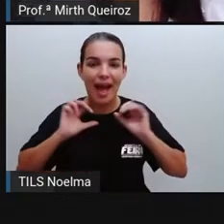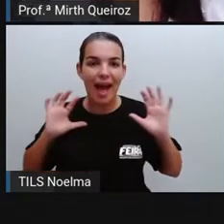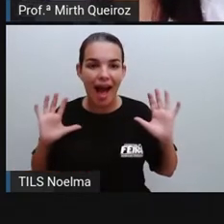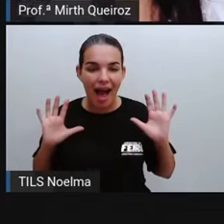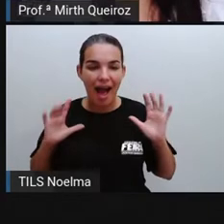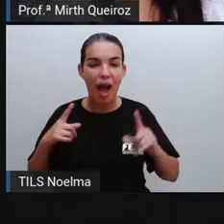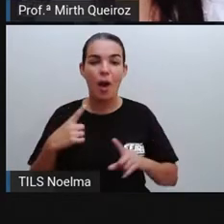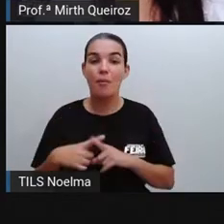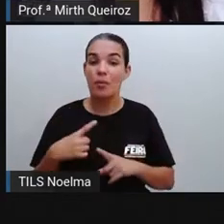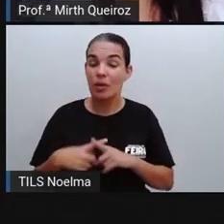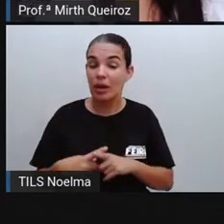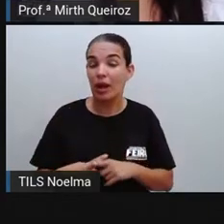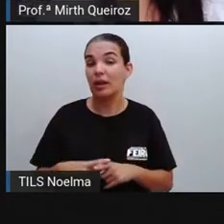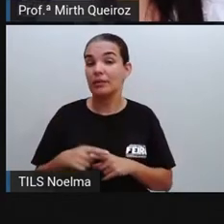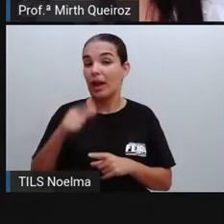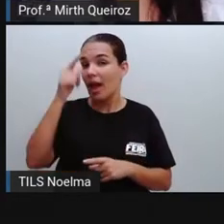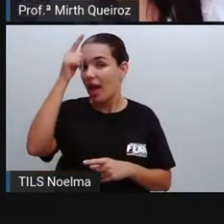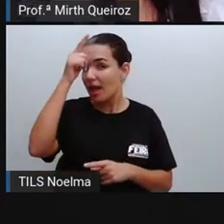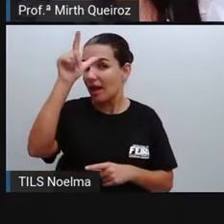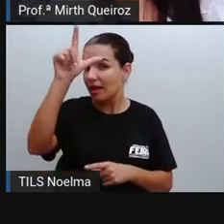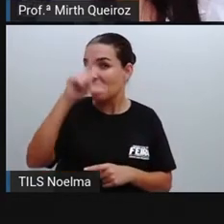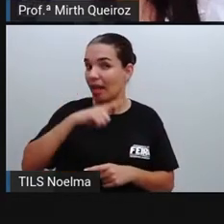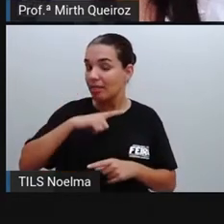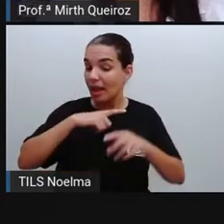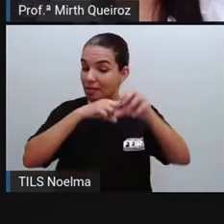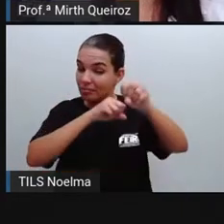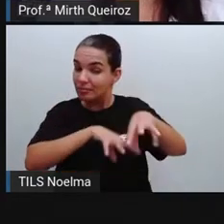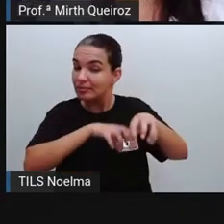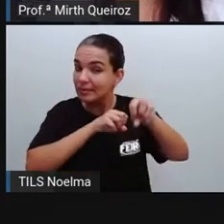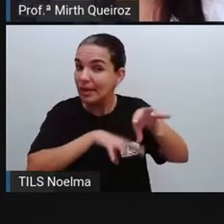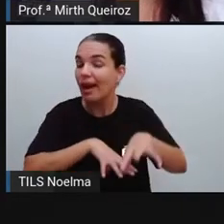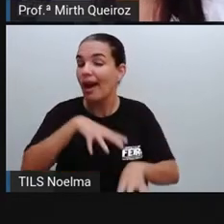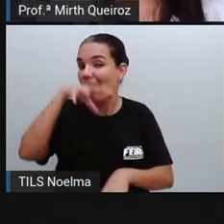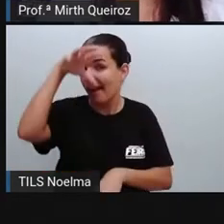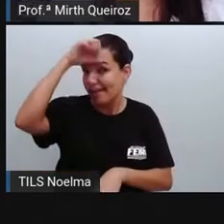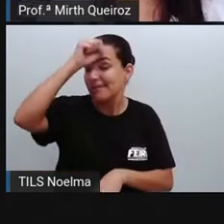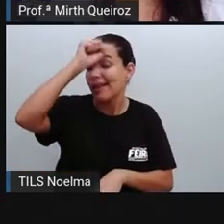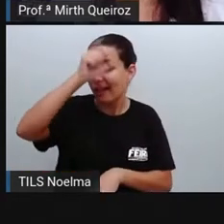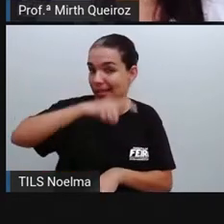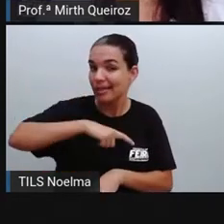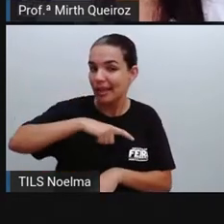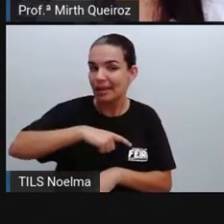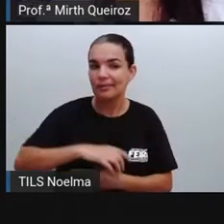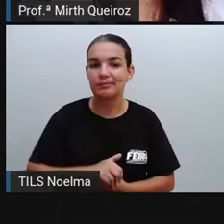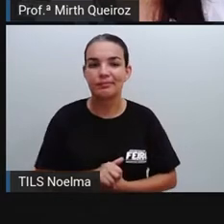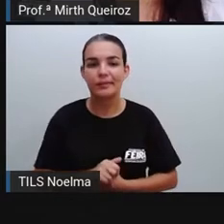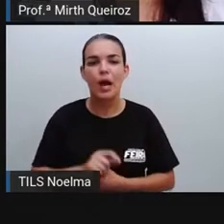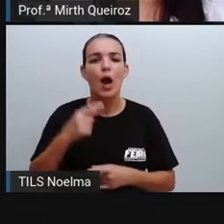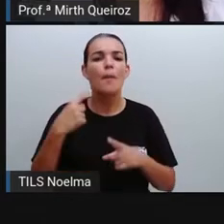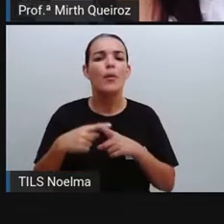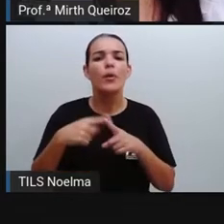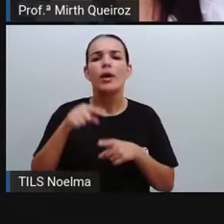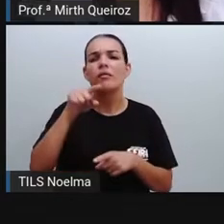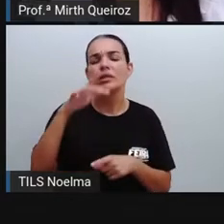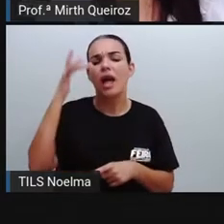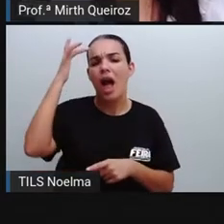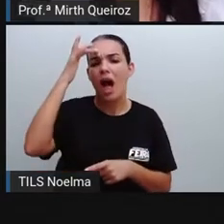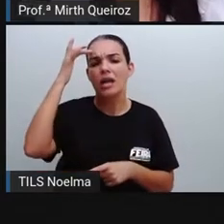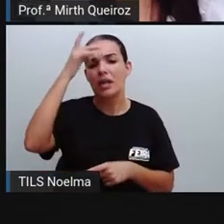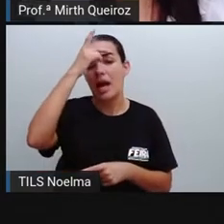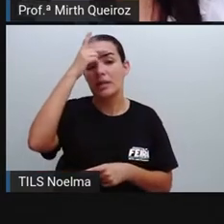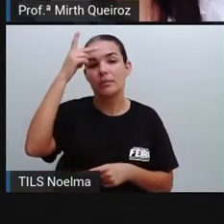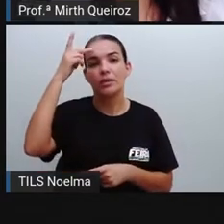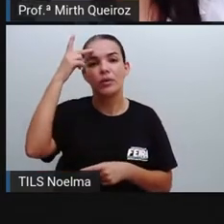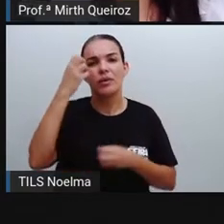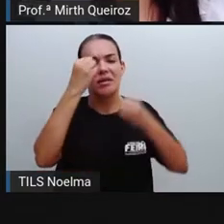as lendas, elas trazem um fundo moral, um aprendizado, né? Por que você acha que as pessoas contam esse tipo